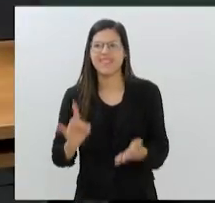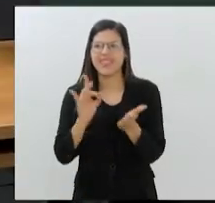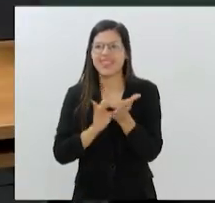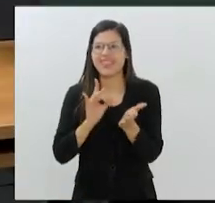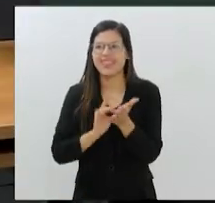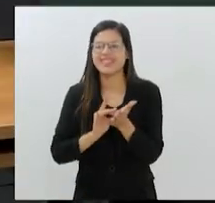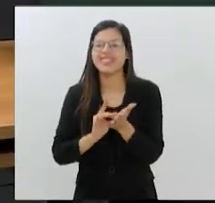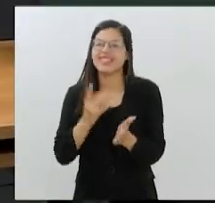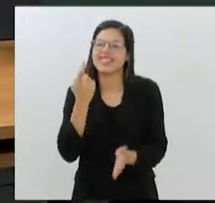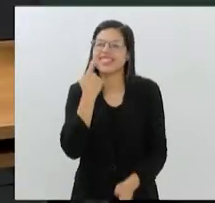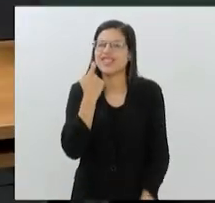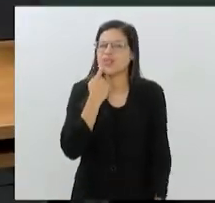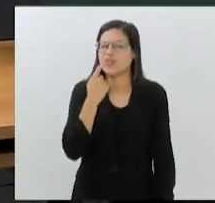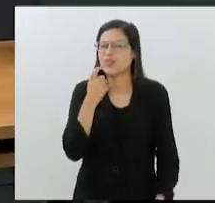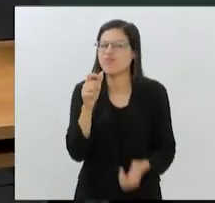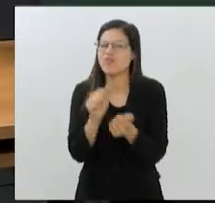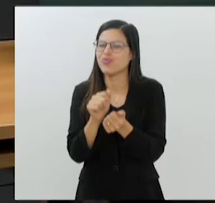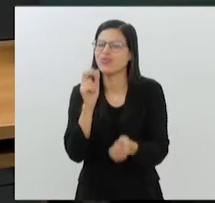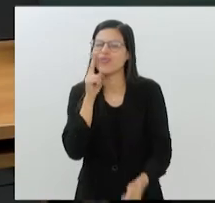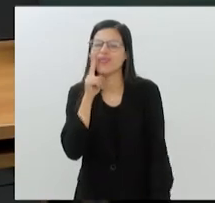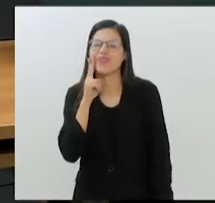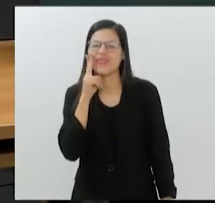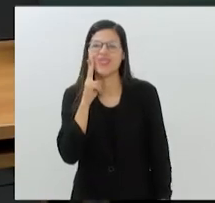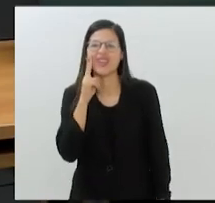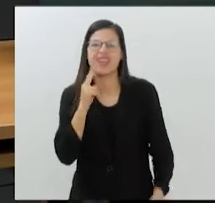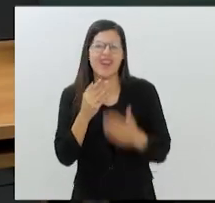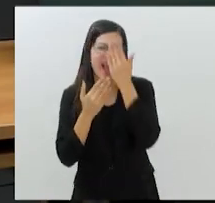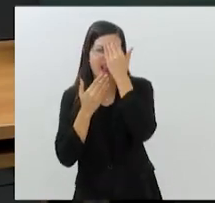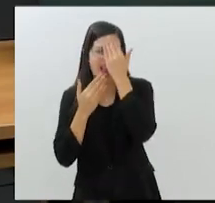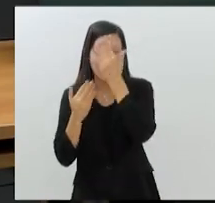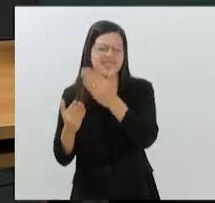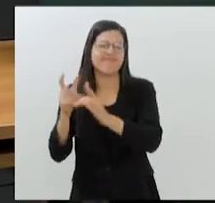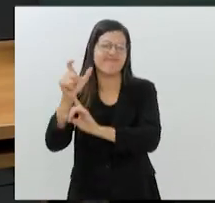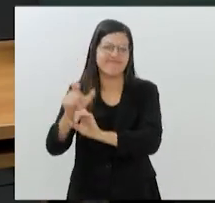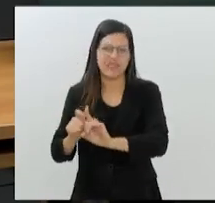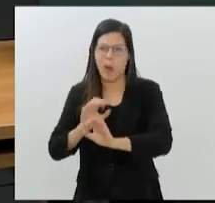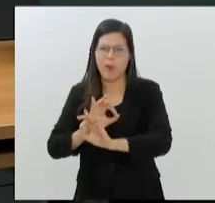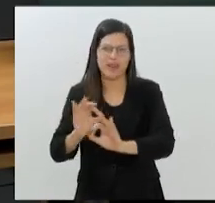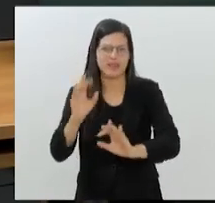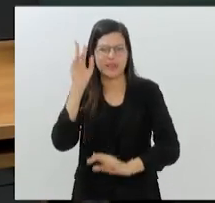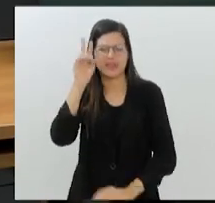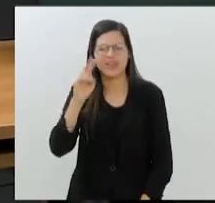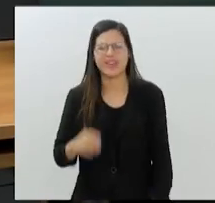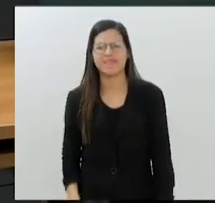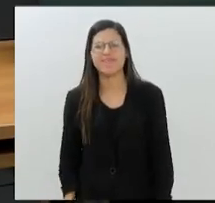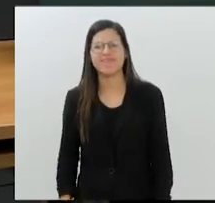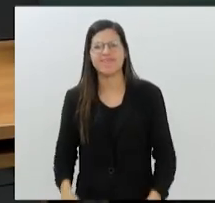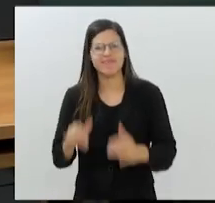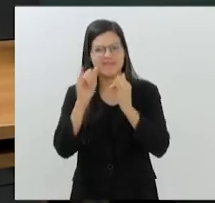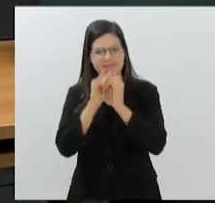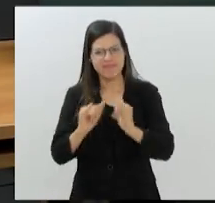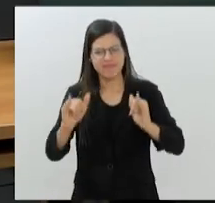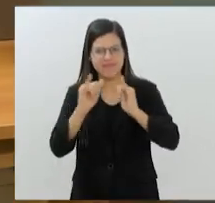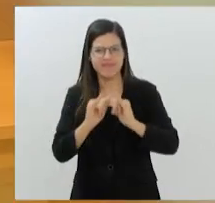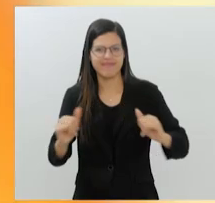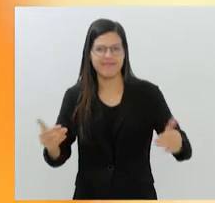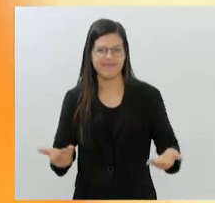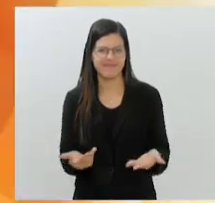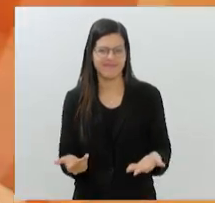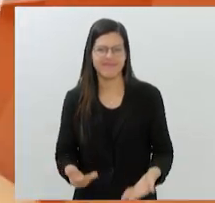Sextou com vinho. Obrigado. Agradece aí o Renato. Uma ótima história dele, né? E vamos ao nosso giro de notícias de hoje.